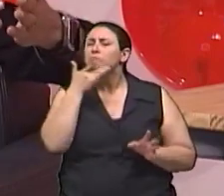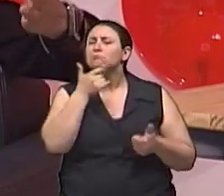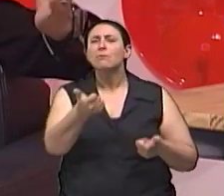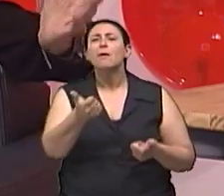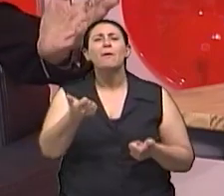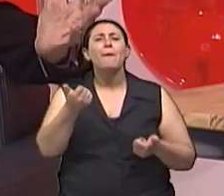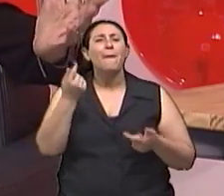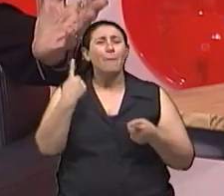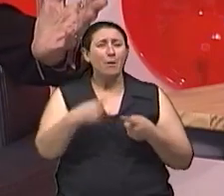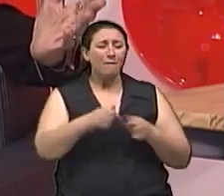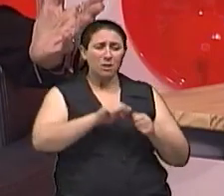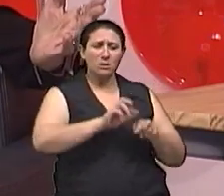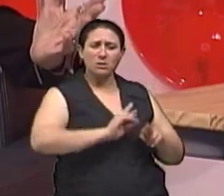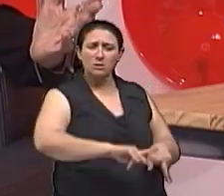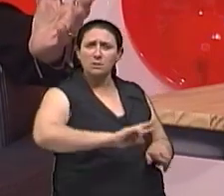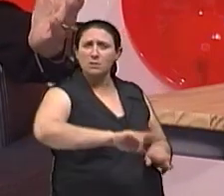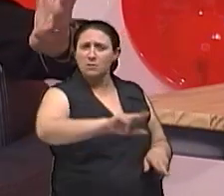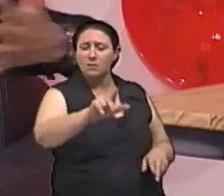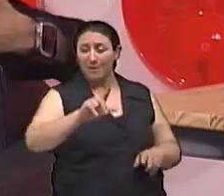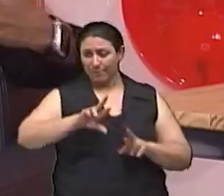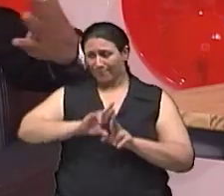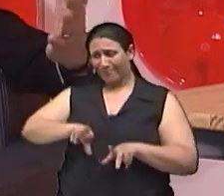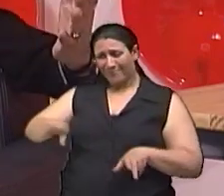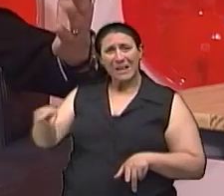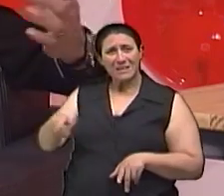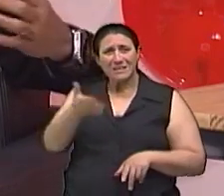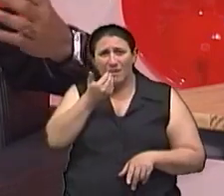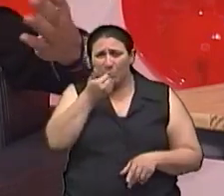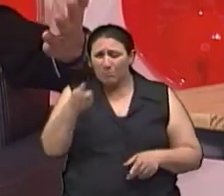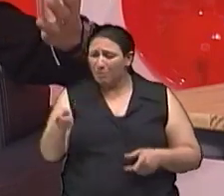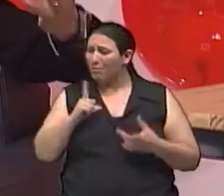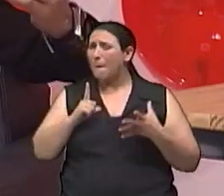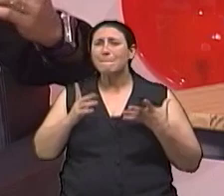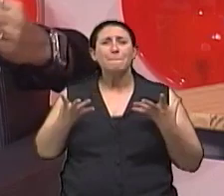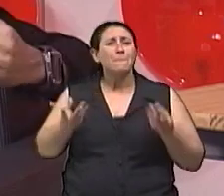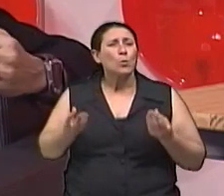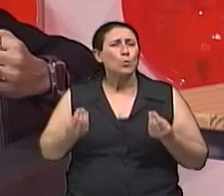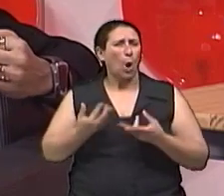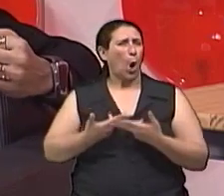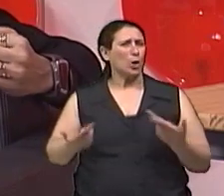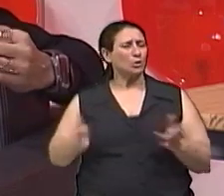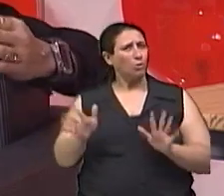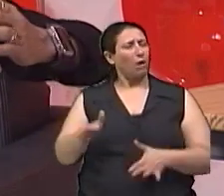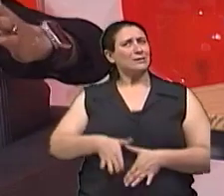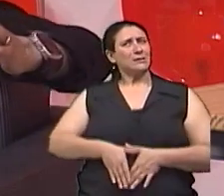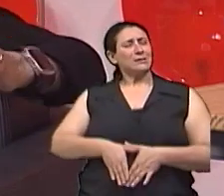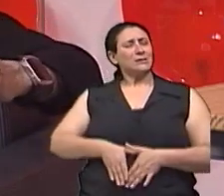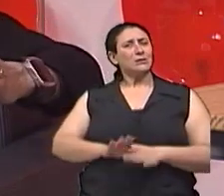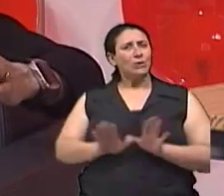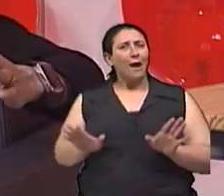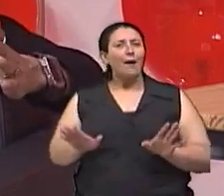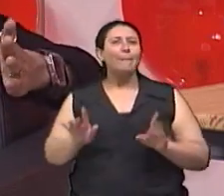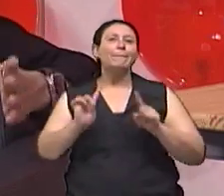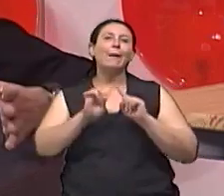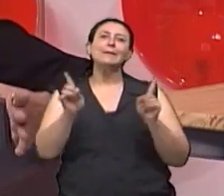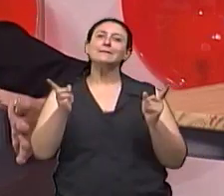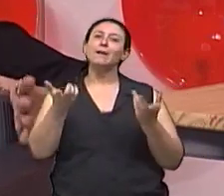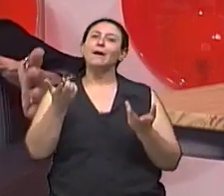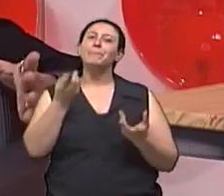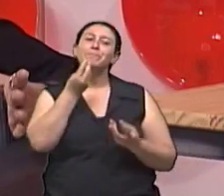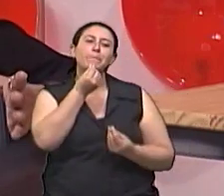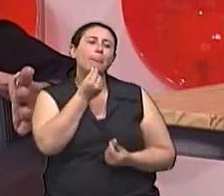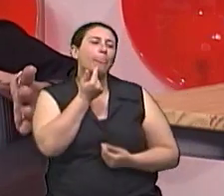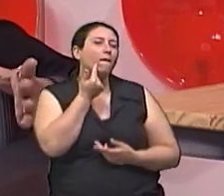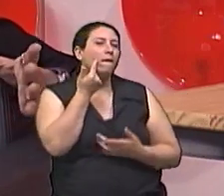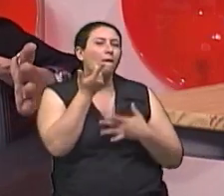Porque esses pratos salgados Já tem frutas, legumes E a gente já se sente saciado Mas é aquilo, né?